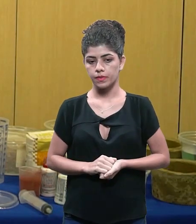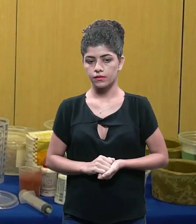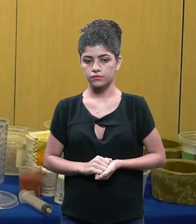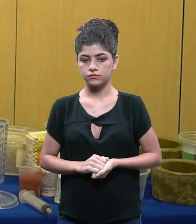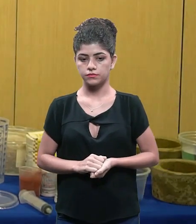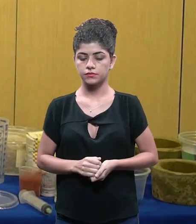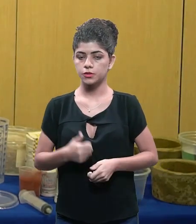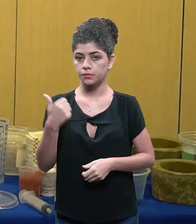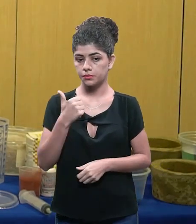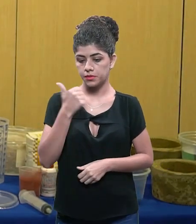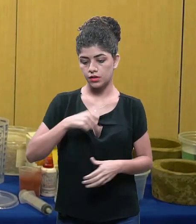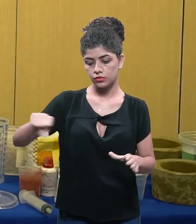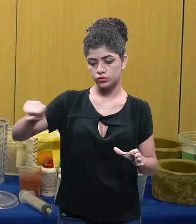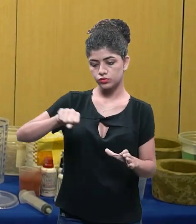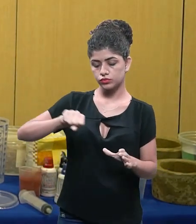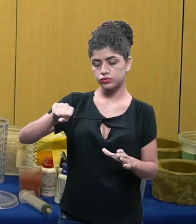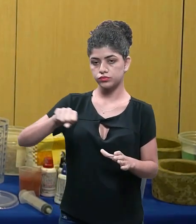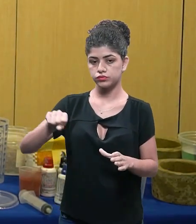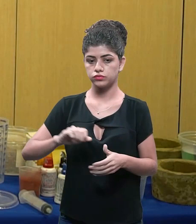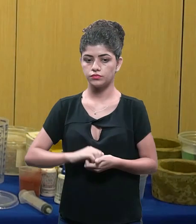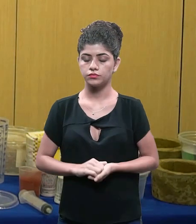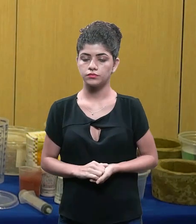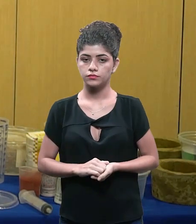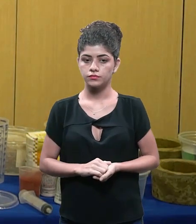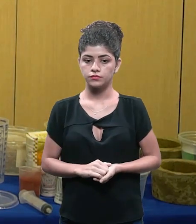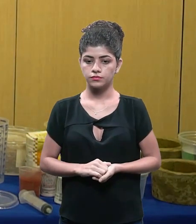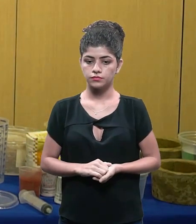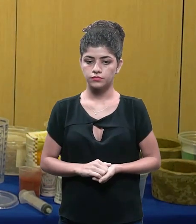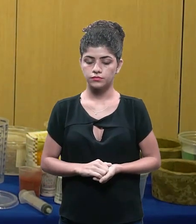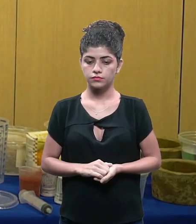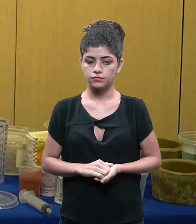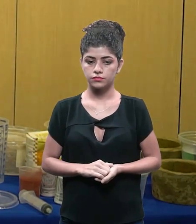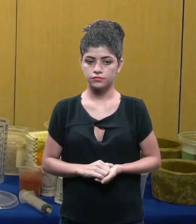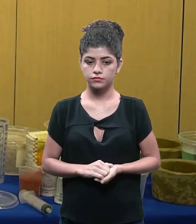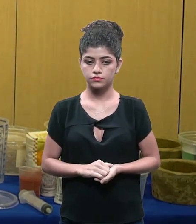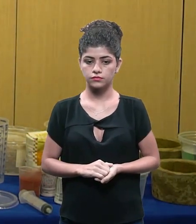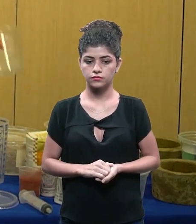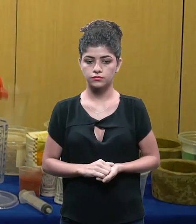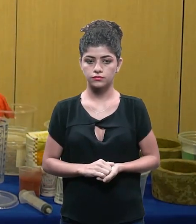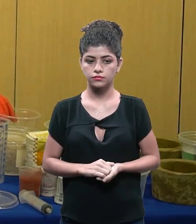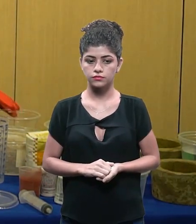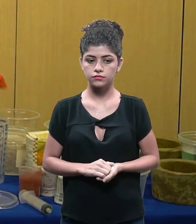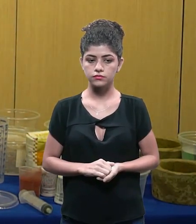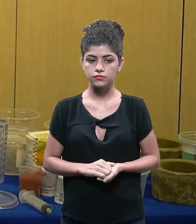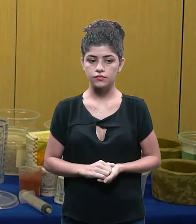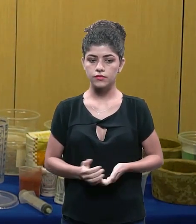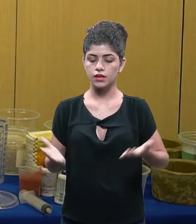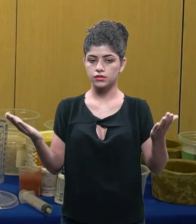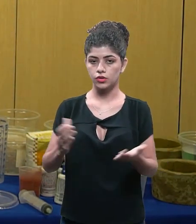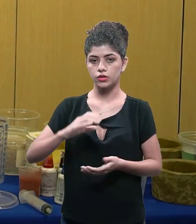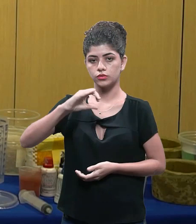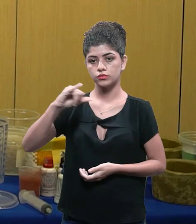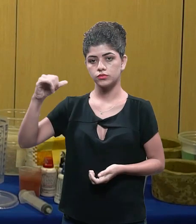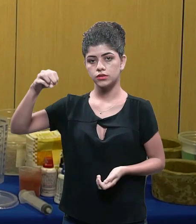use essa água toda mas o que eu vou fazer eu vou primeiro botar areia embaixo na minha base certo botei a areia toda que eu vou usar